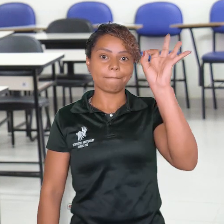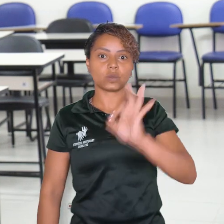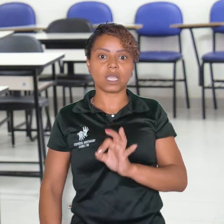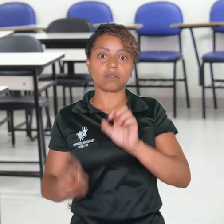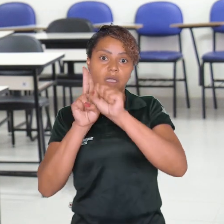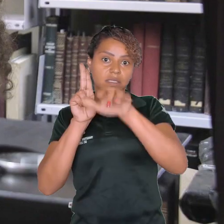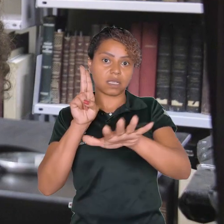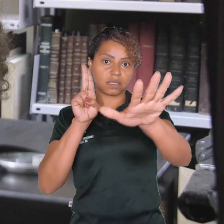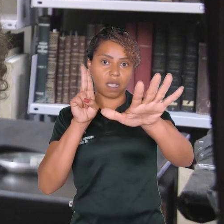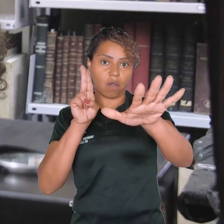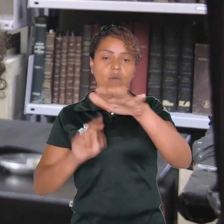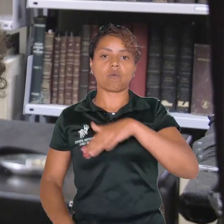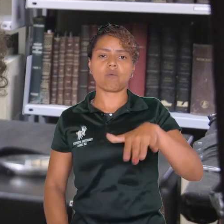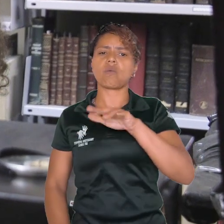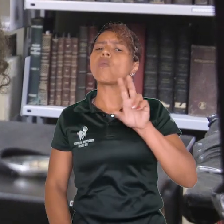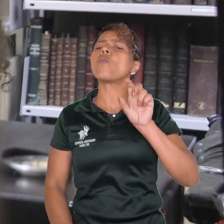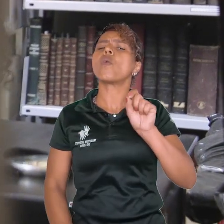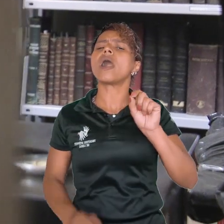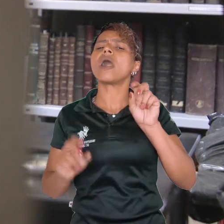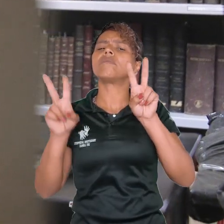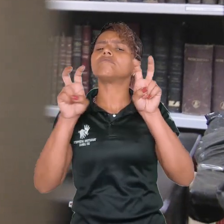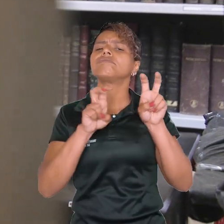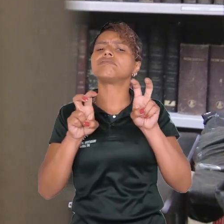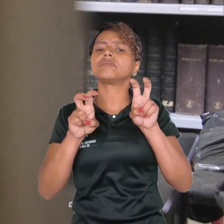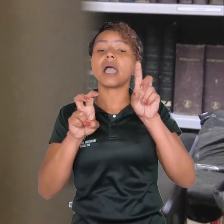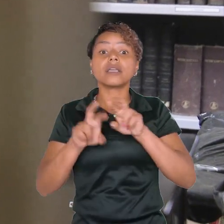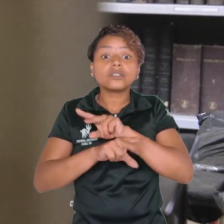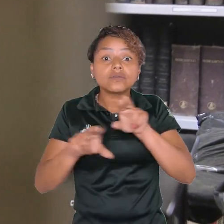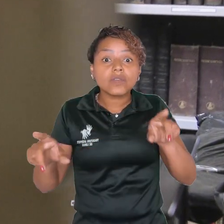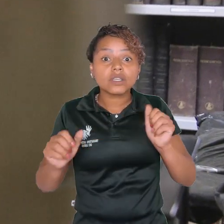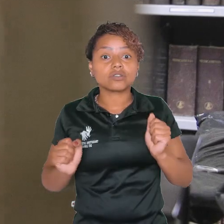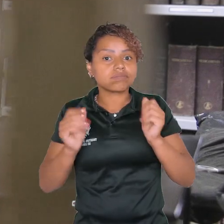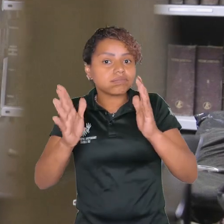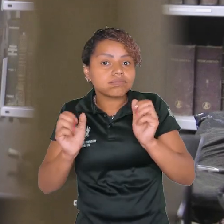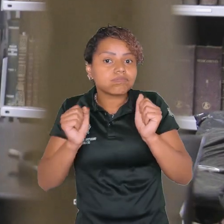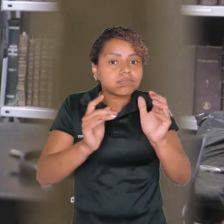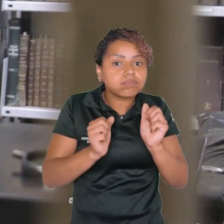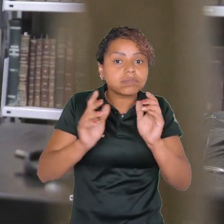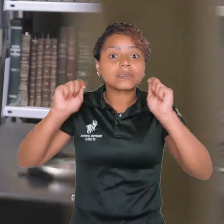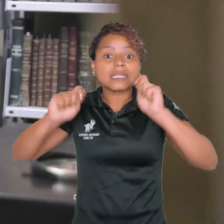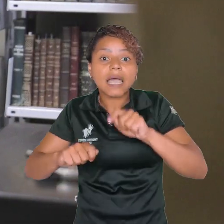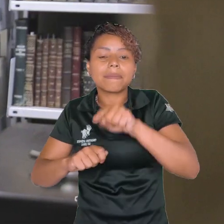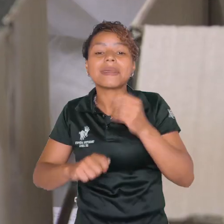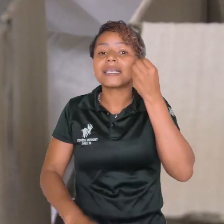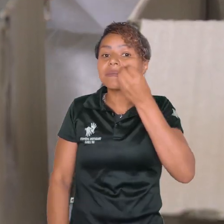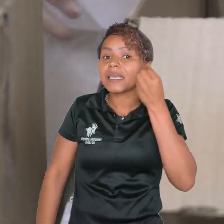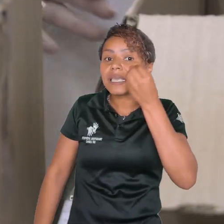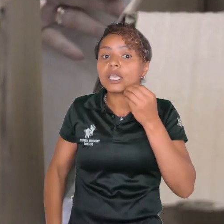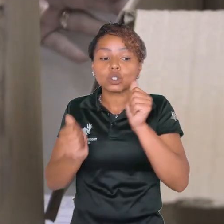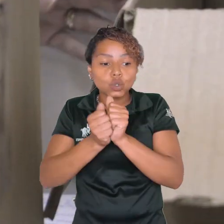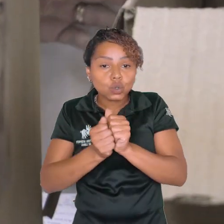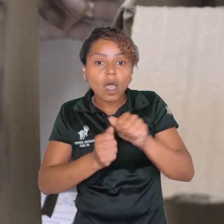que significa isso? De certo modo, são um conjunto de atividades que vão permitir experienciar, junto à sociedade civil,